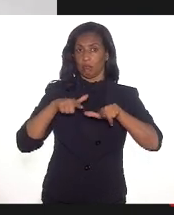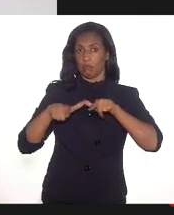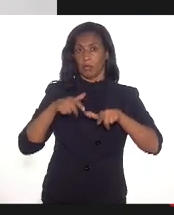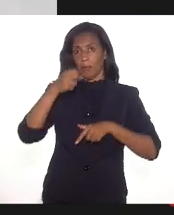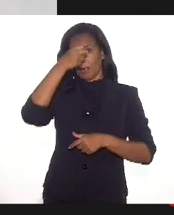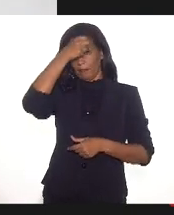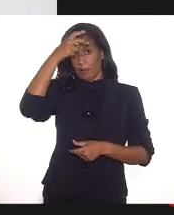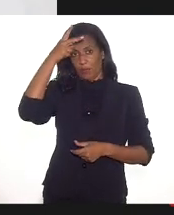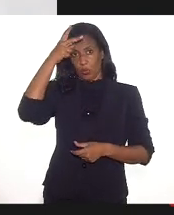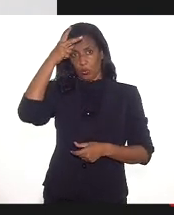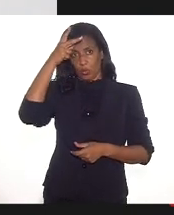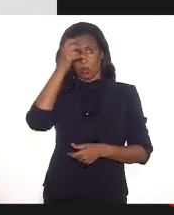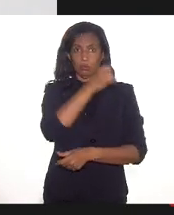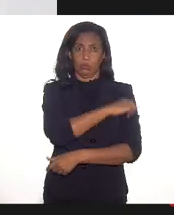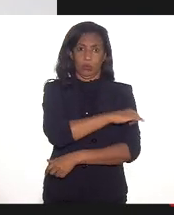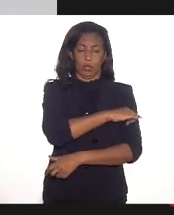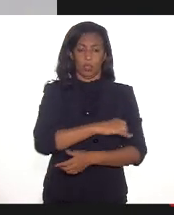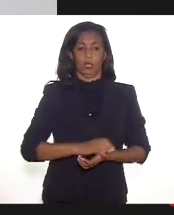Prefeitura do Rio de Janeiro,